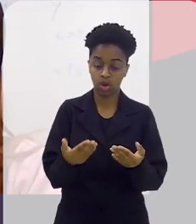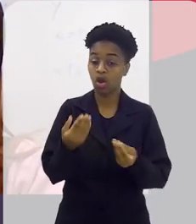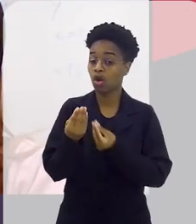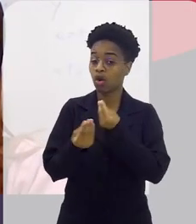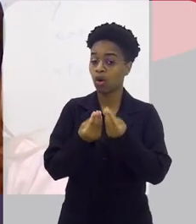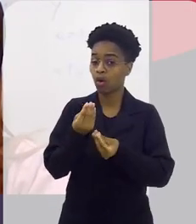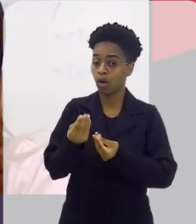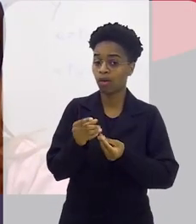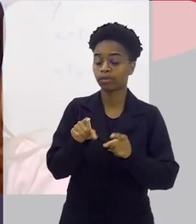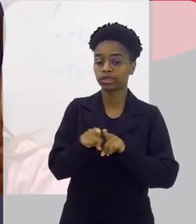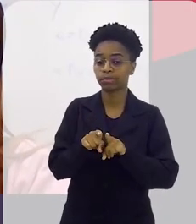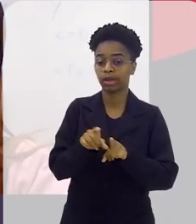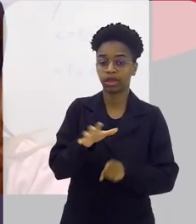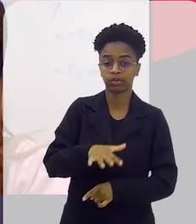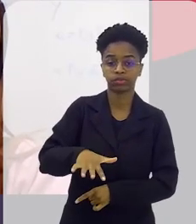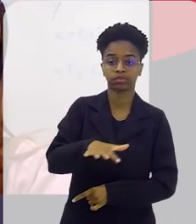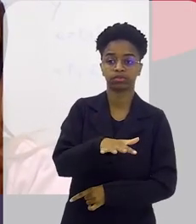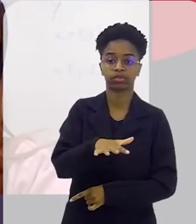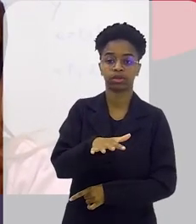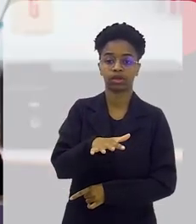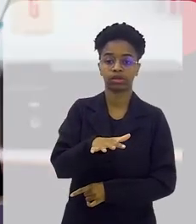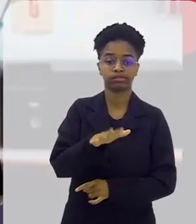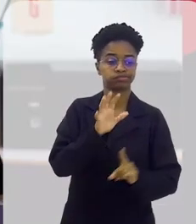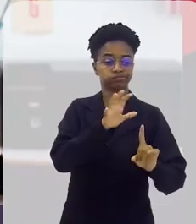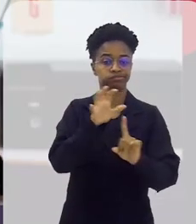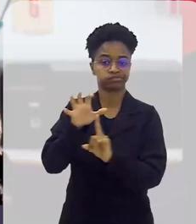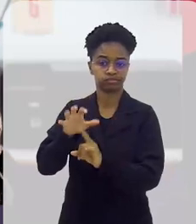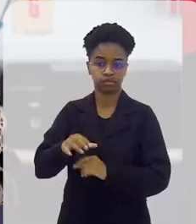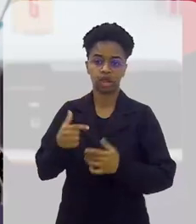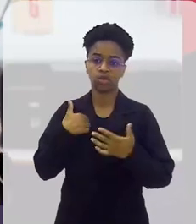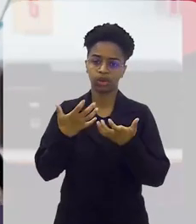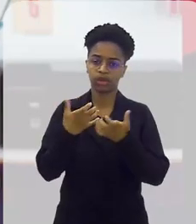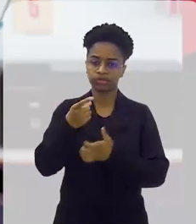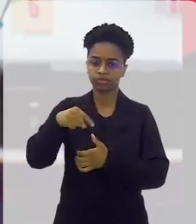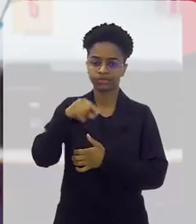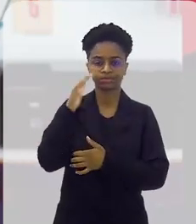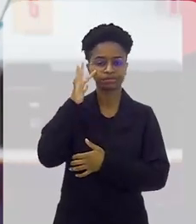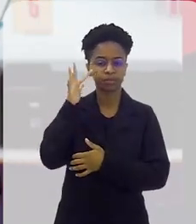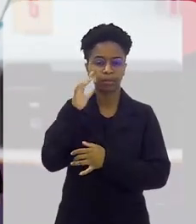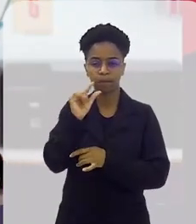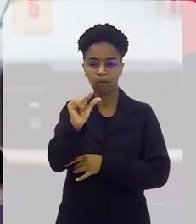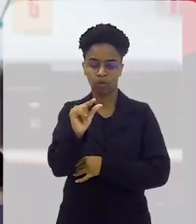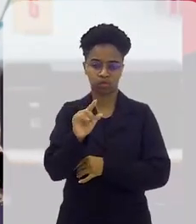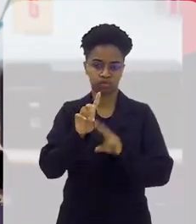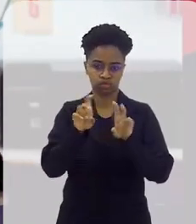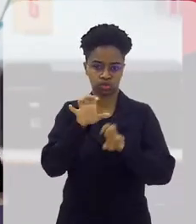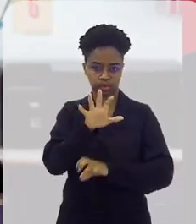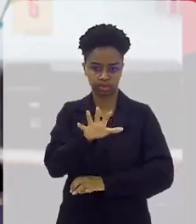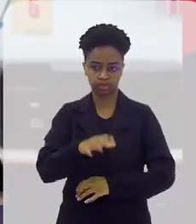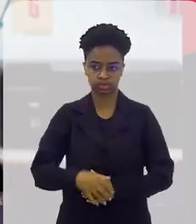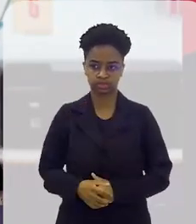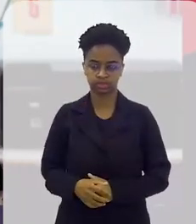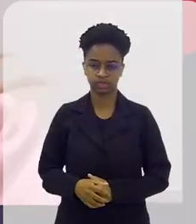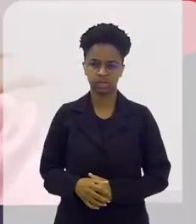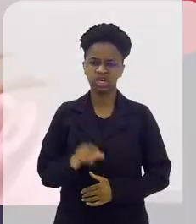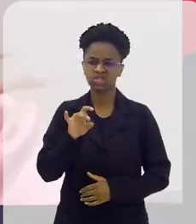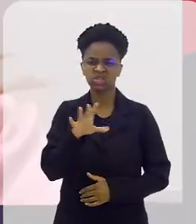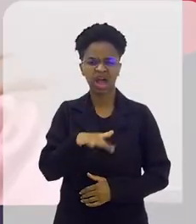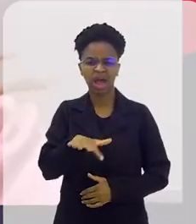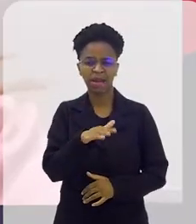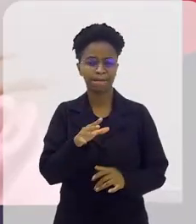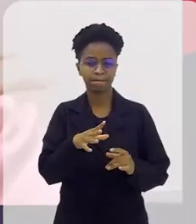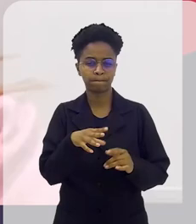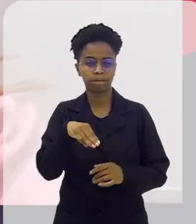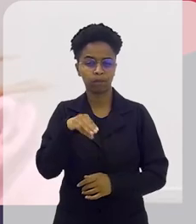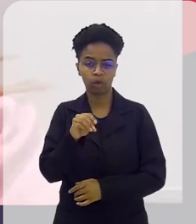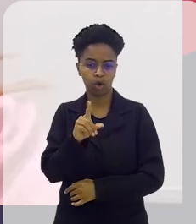está trazendo para esse universo? Gostaria que vocês refletissem um pouquinho sobre essa questão. Eu acho que não só no